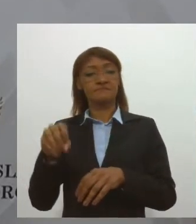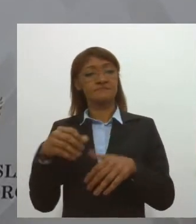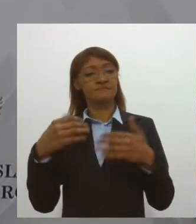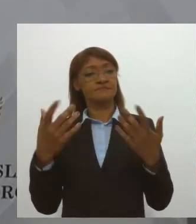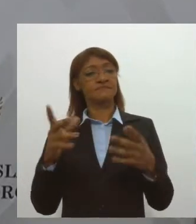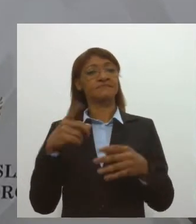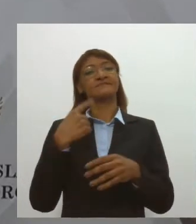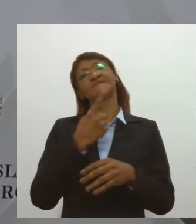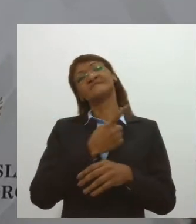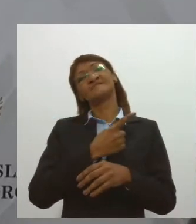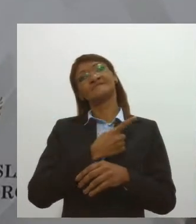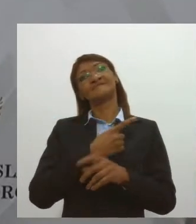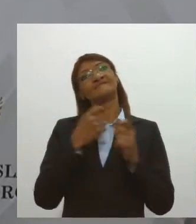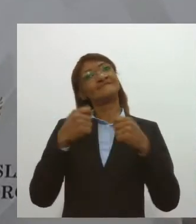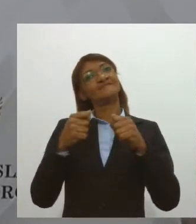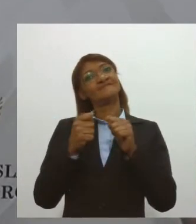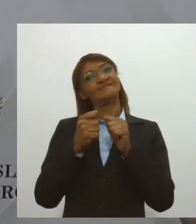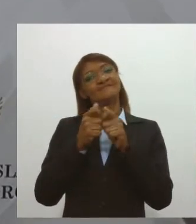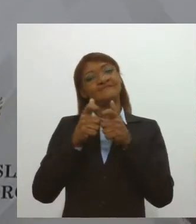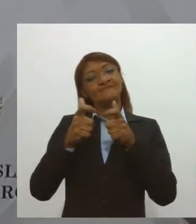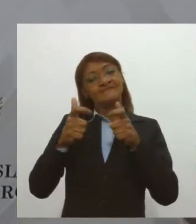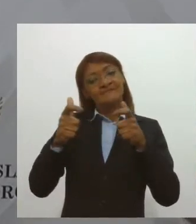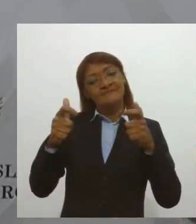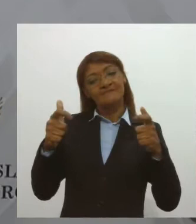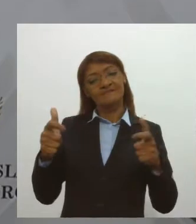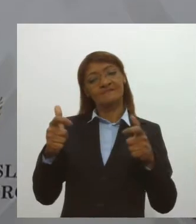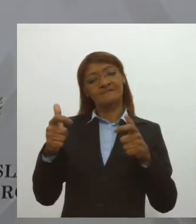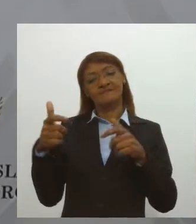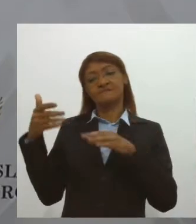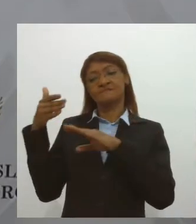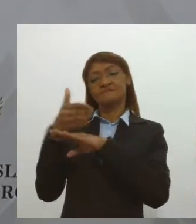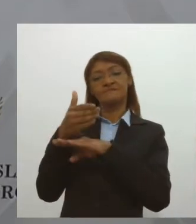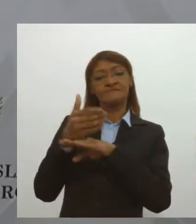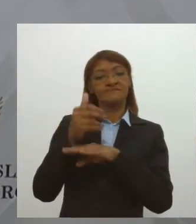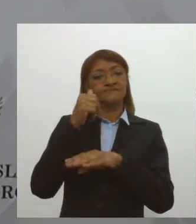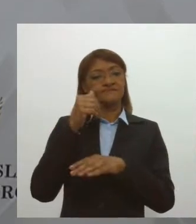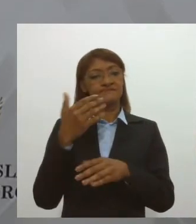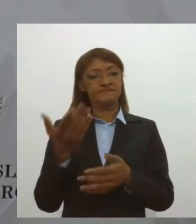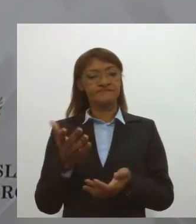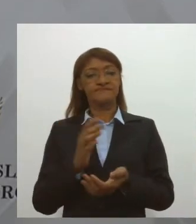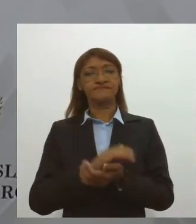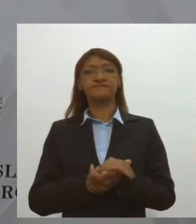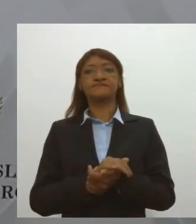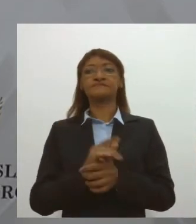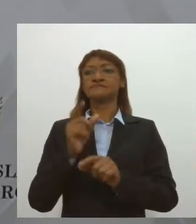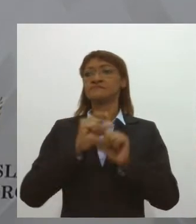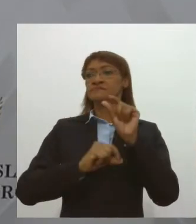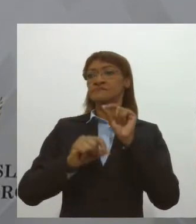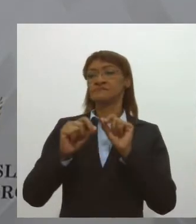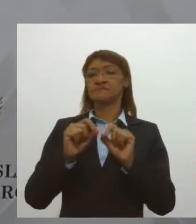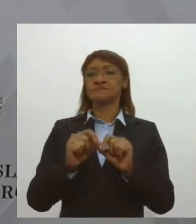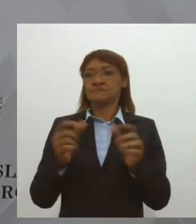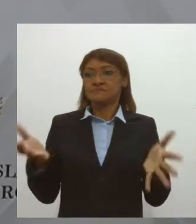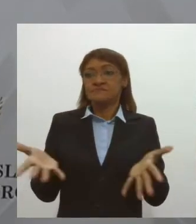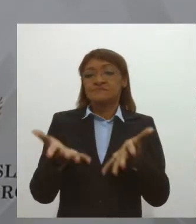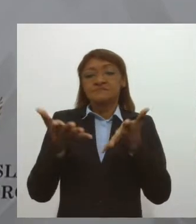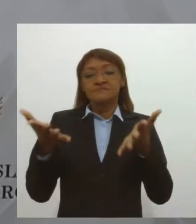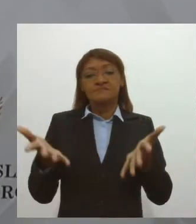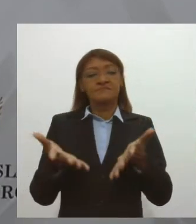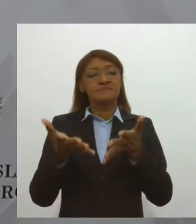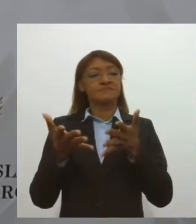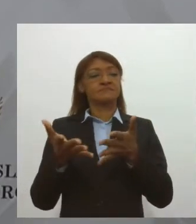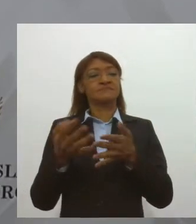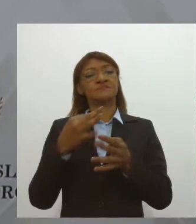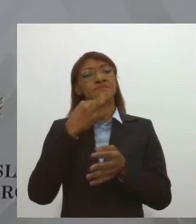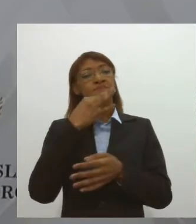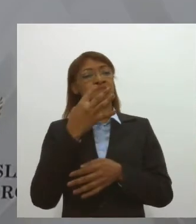precisa realmente aumentar essa participação, convidá-las a realmente encorajar. A gente sabe das dificuldades que é para a